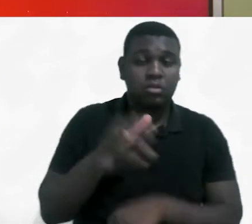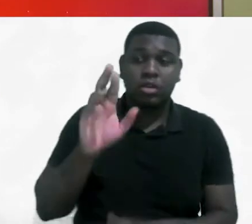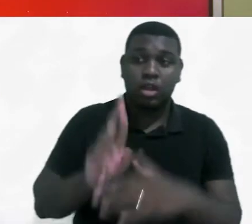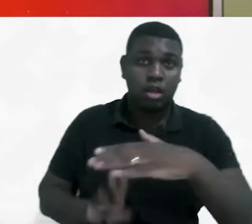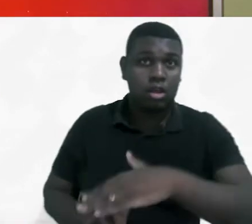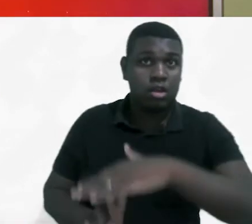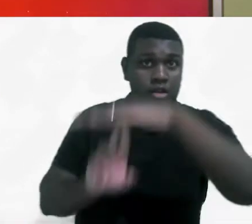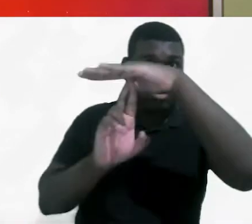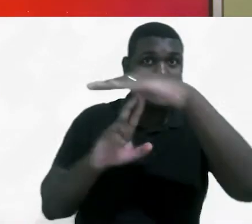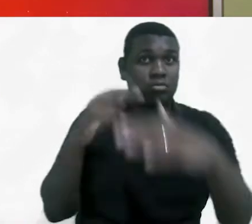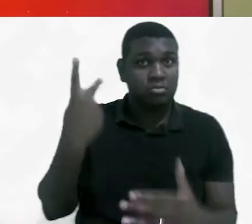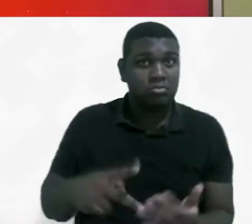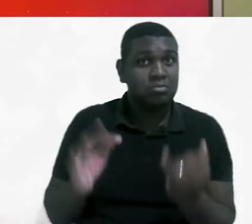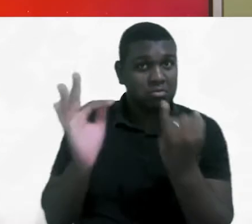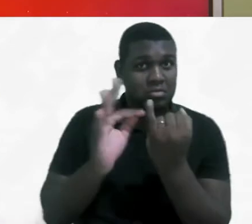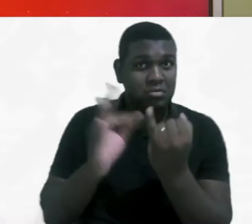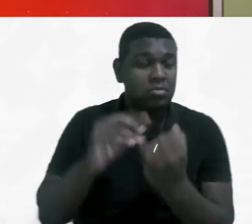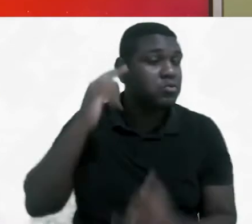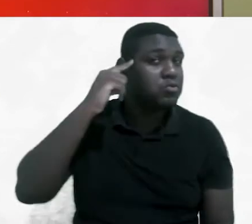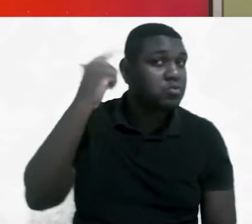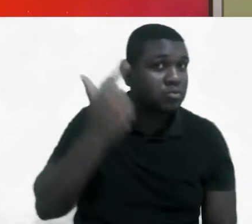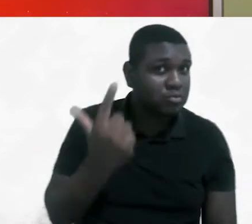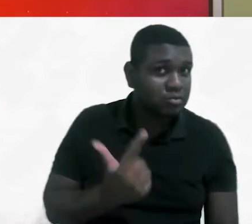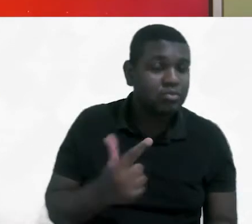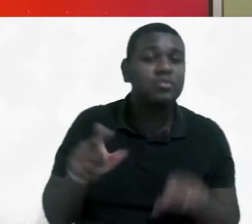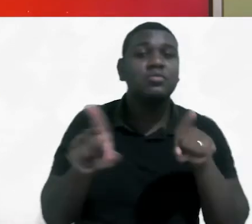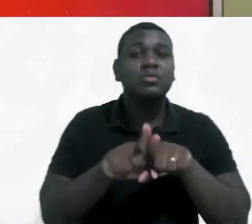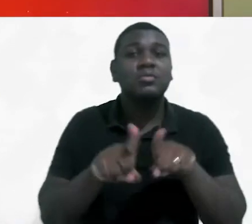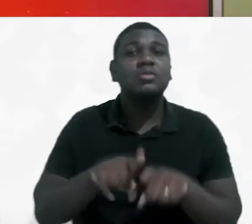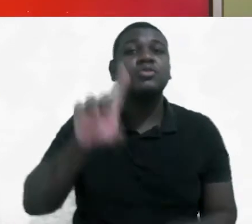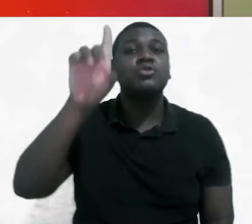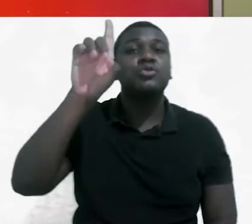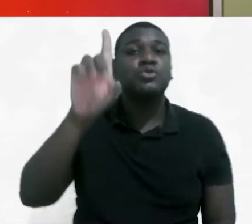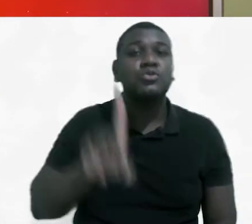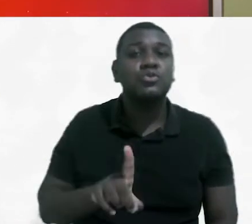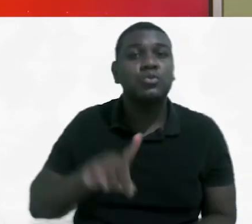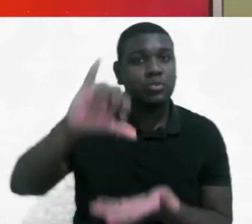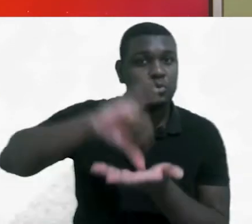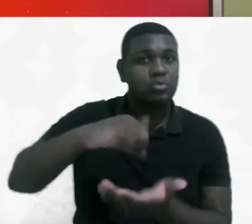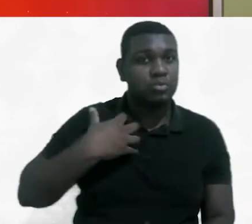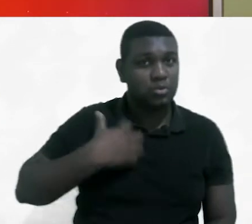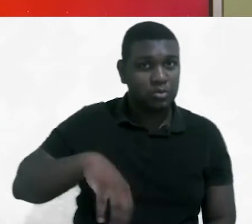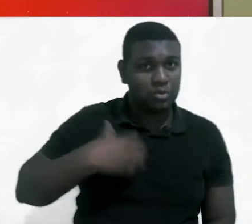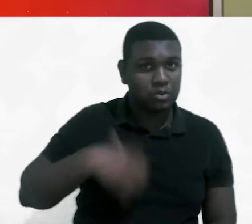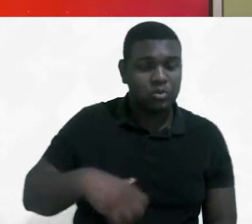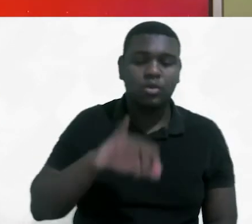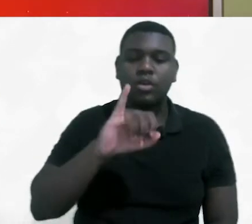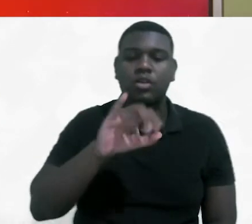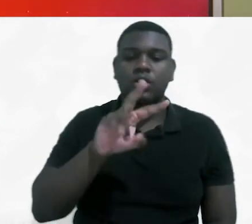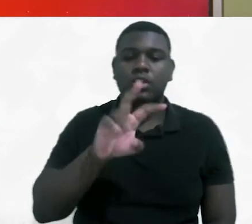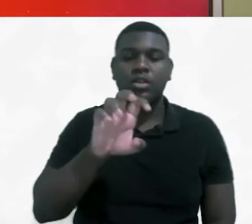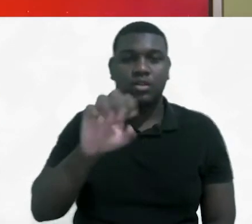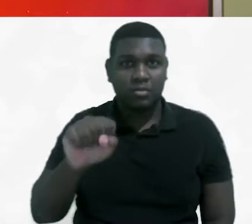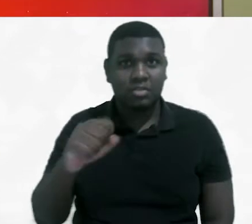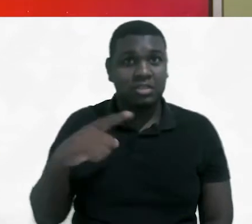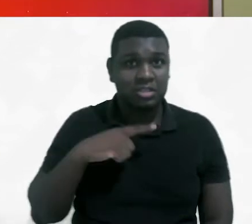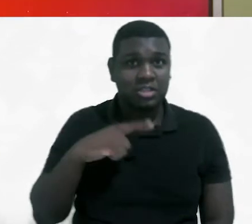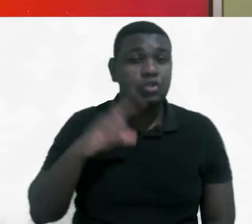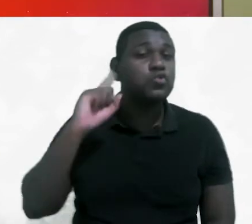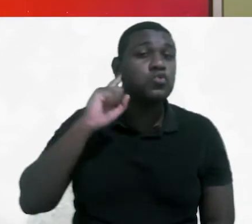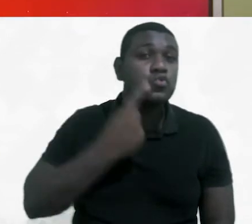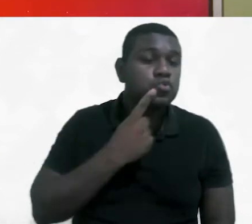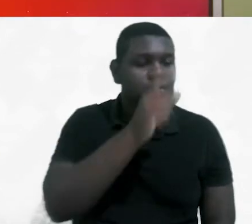participação da reitora do IFBA, Luzia Mota, e do diretor do Campus Salvador, Ives Lima,